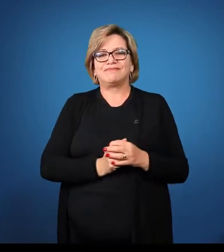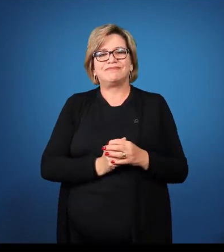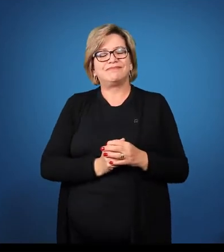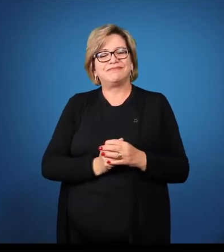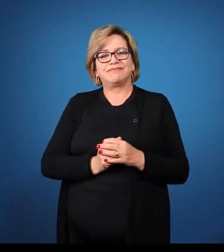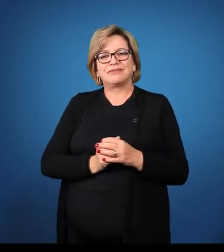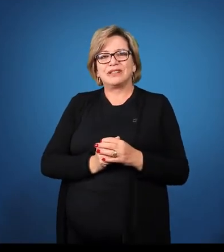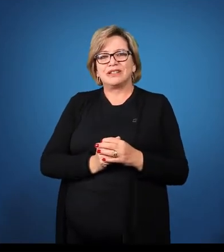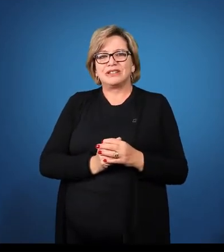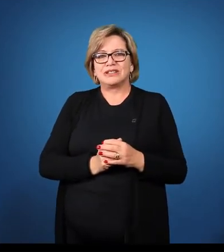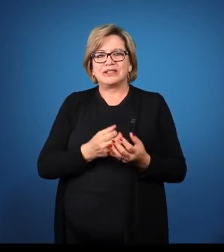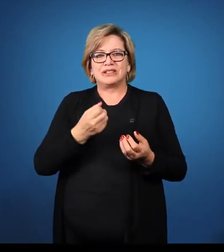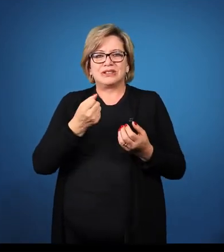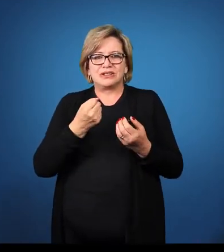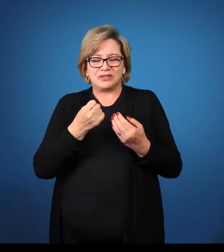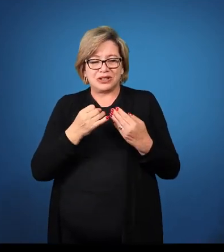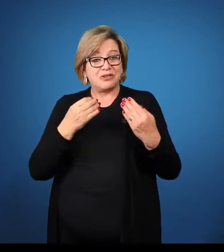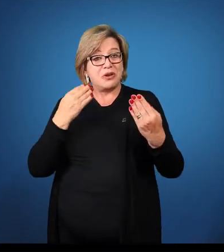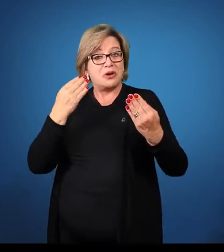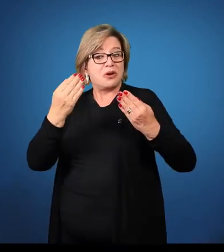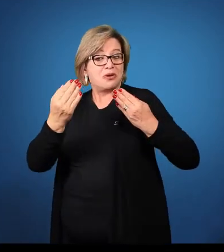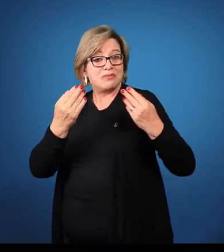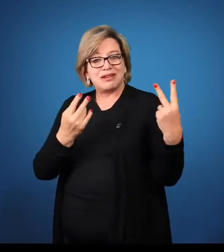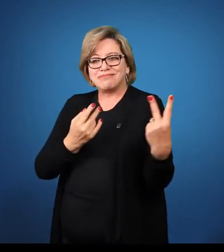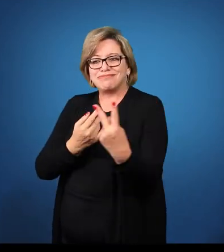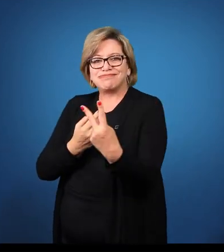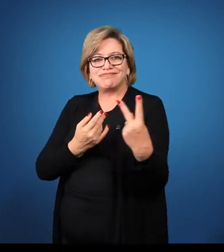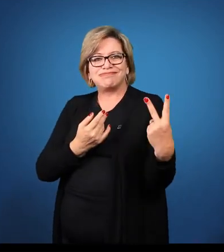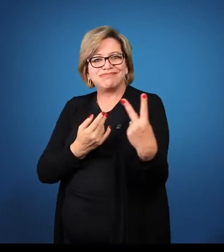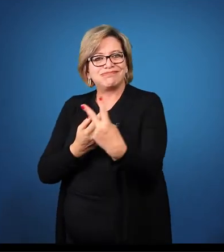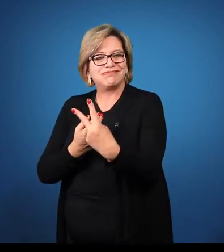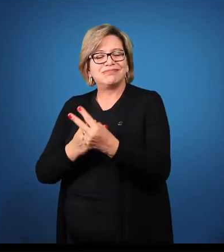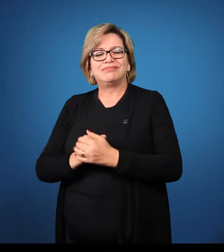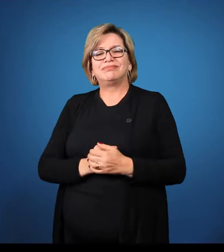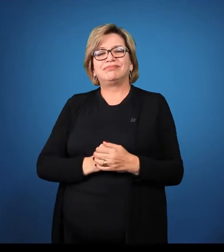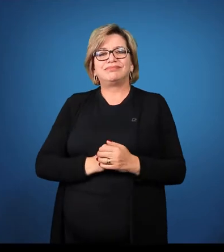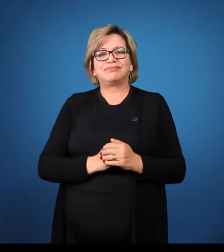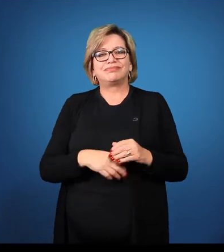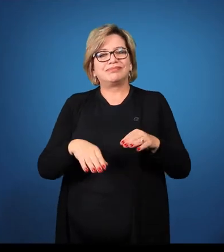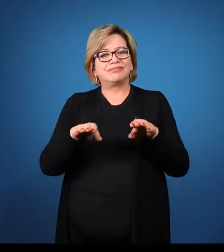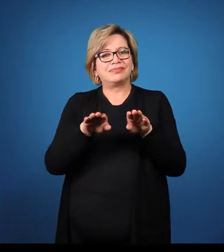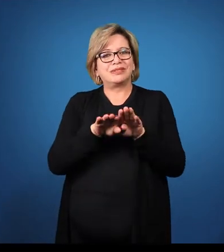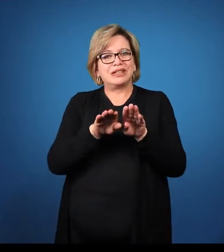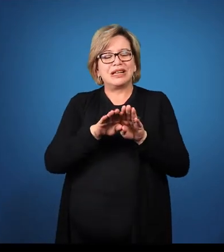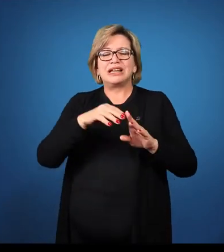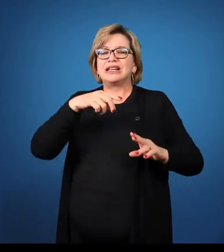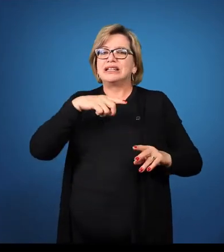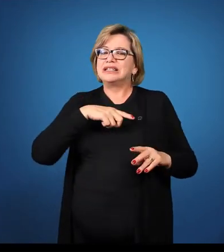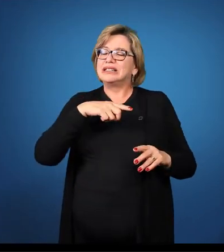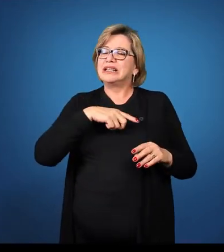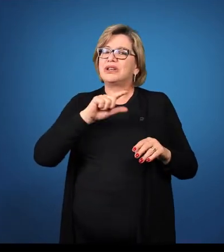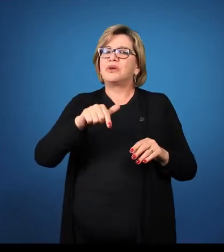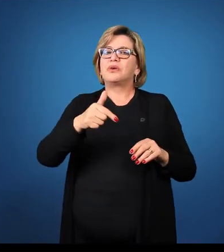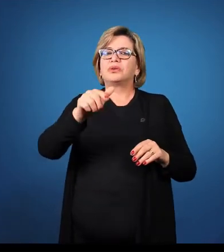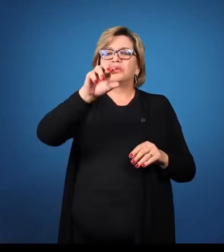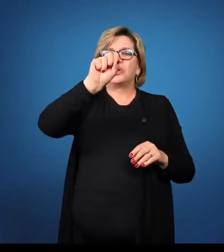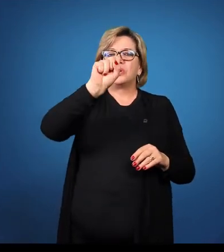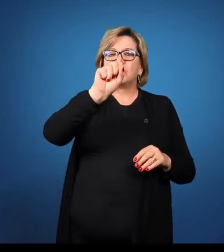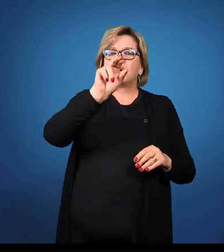Quando se compara dois seres. E ainda temos o grau